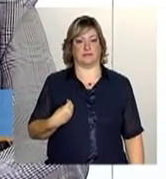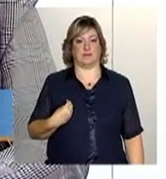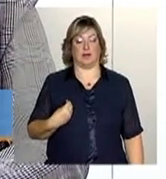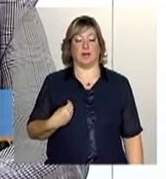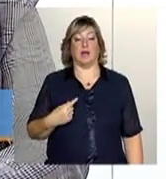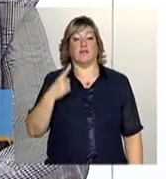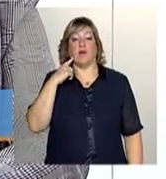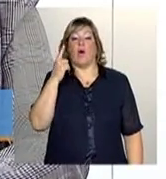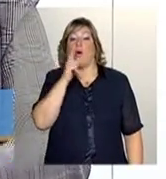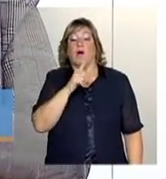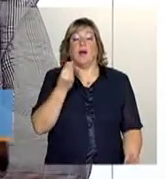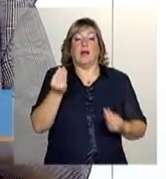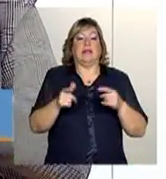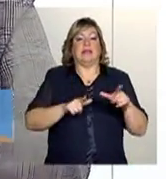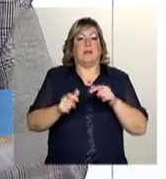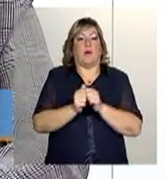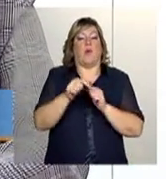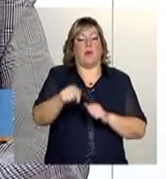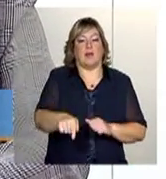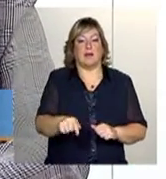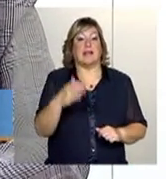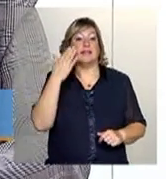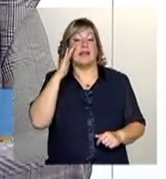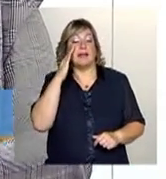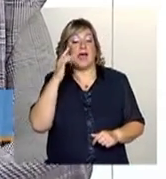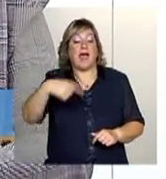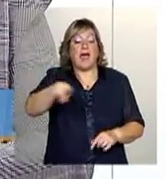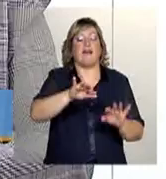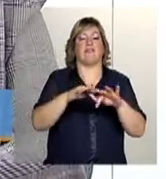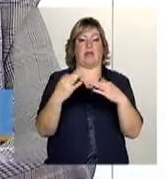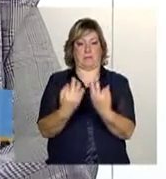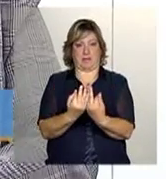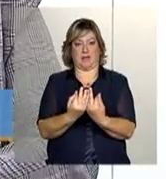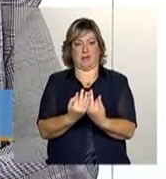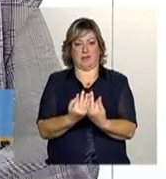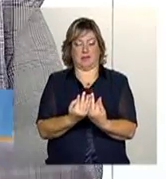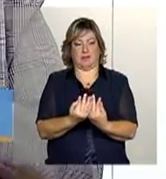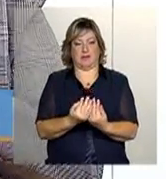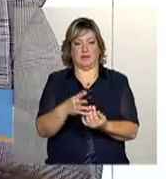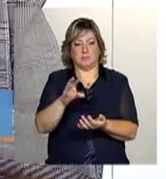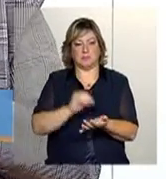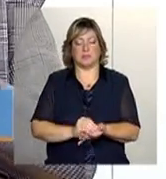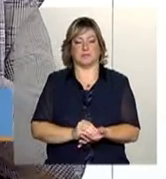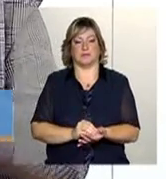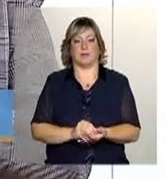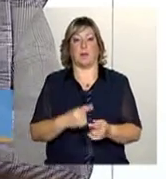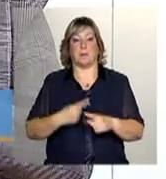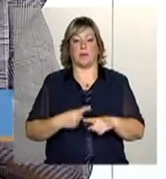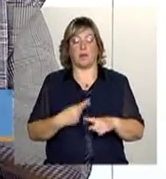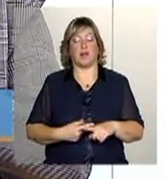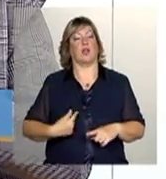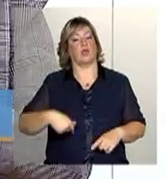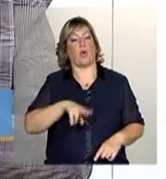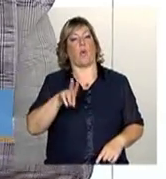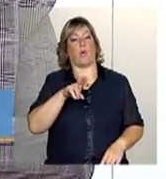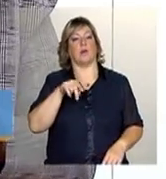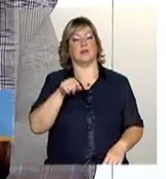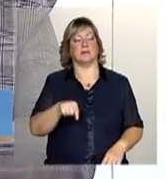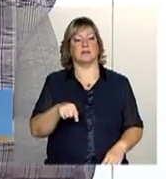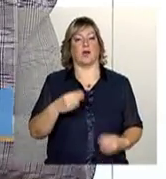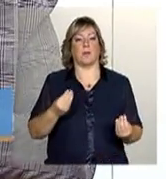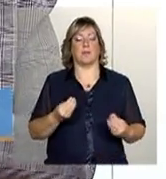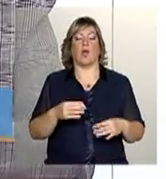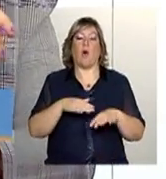trabalhar com ele, para conseguir entender aquela família, fazer um tratado e tal daquilo. Então, nós usamos essa coisa de